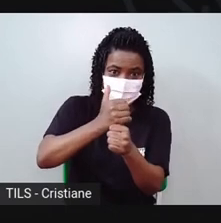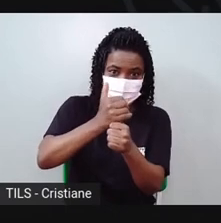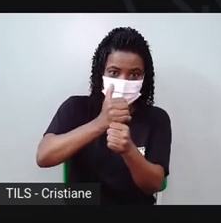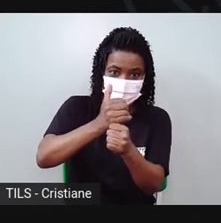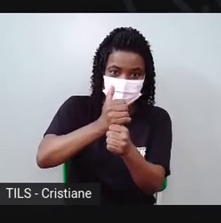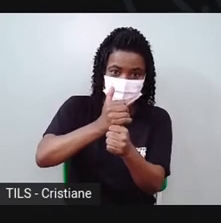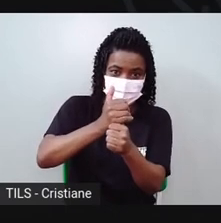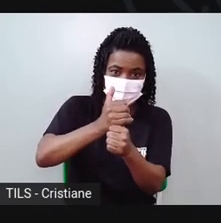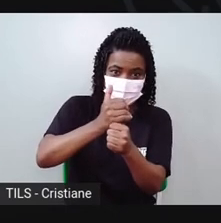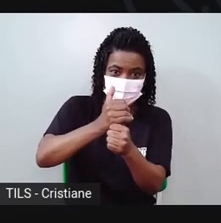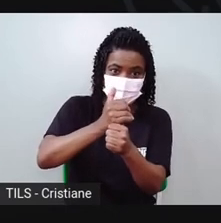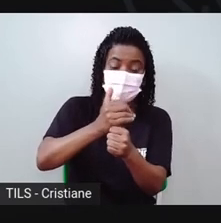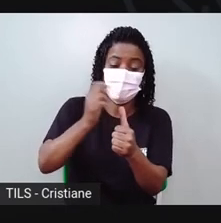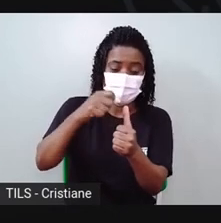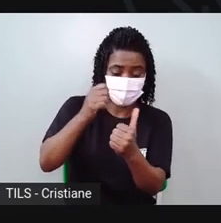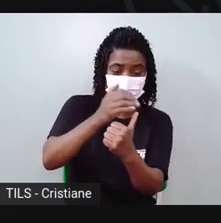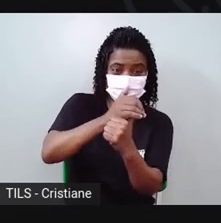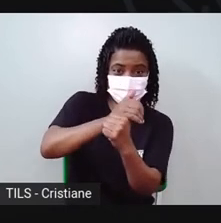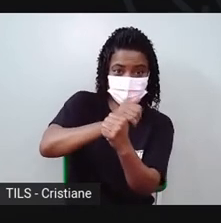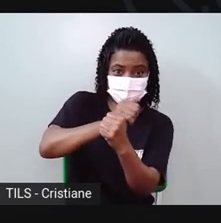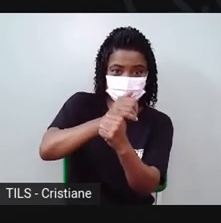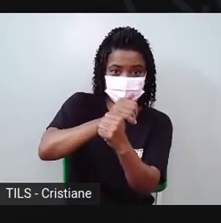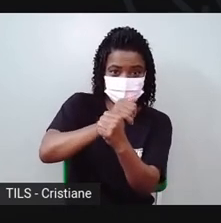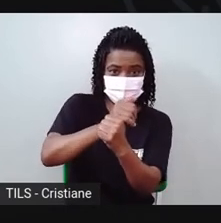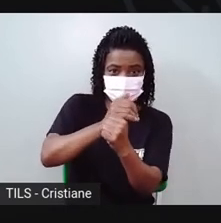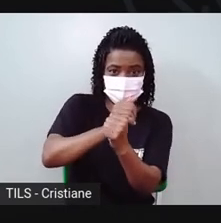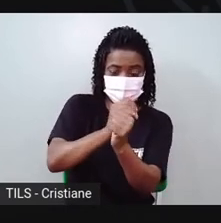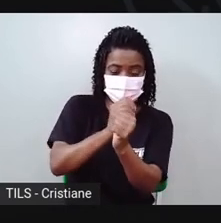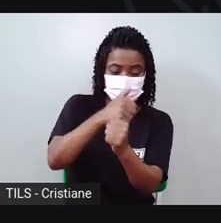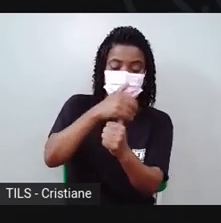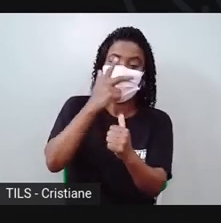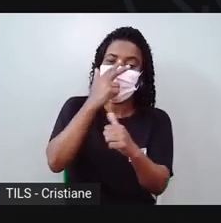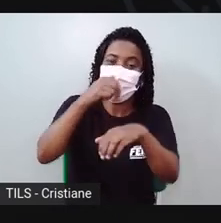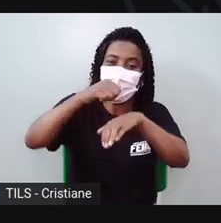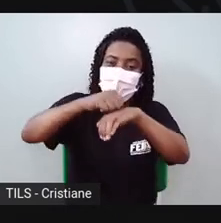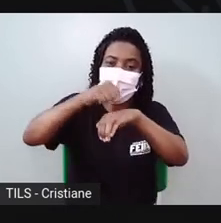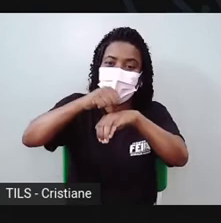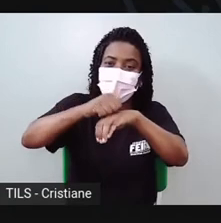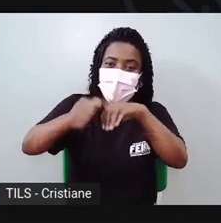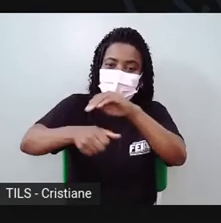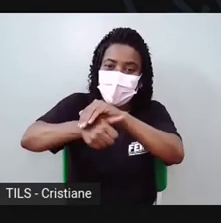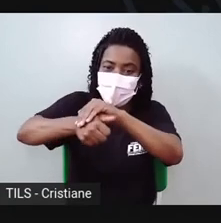E a gente vai modelar a casca da tartaruga.